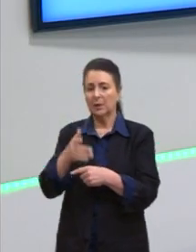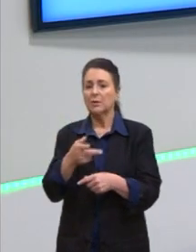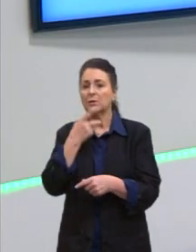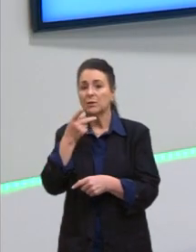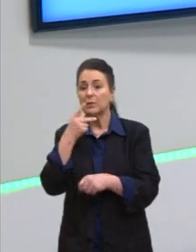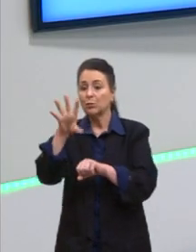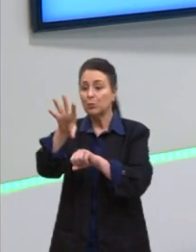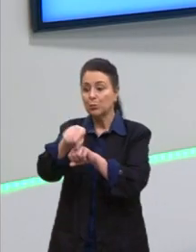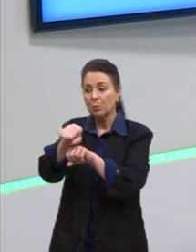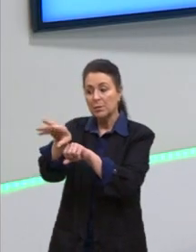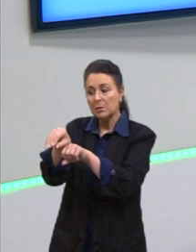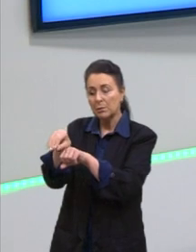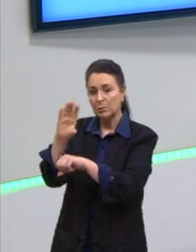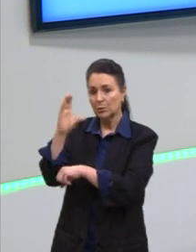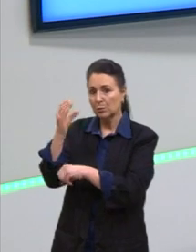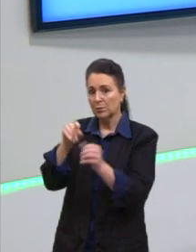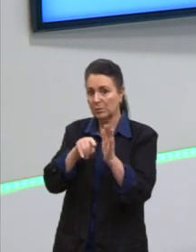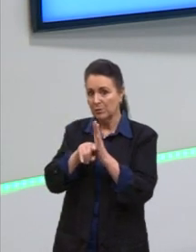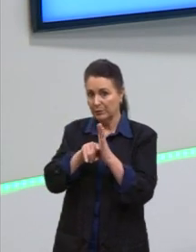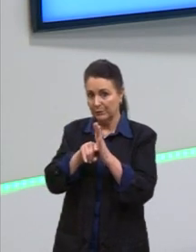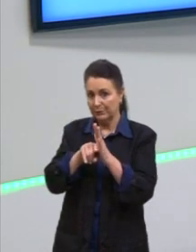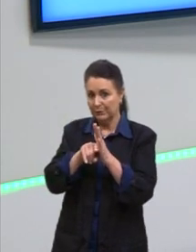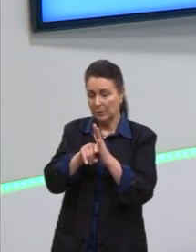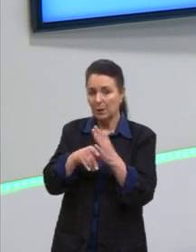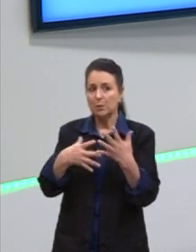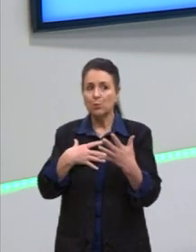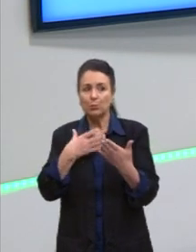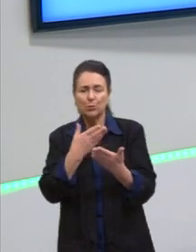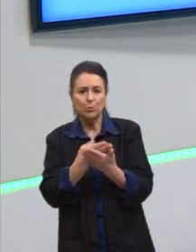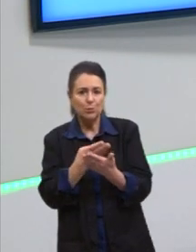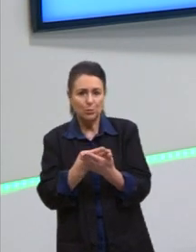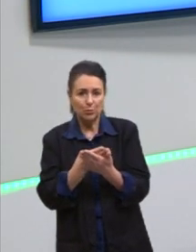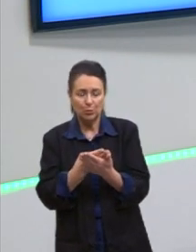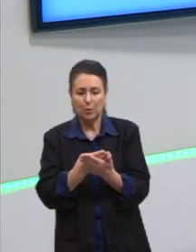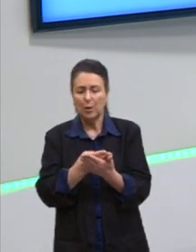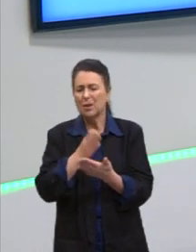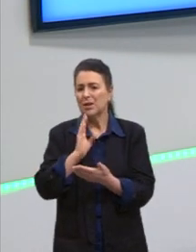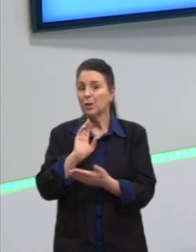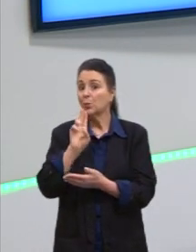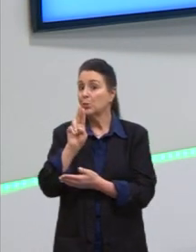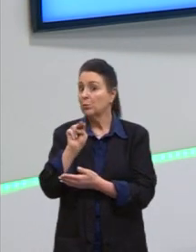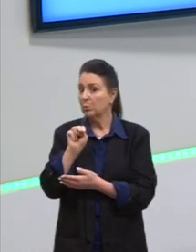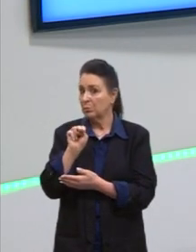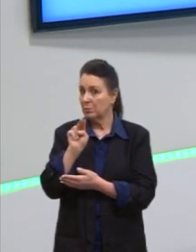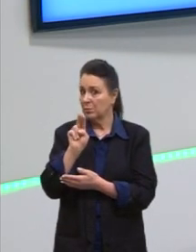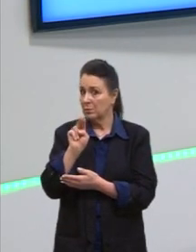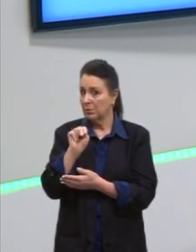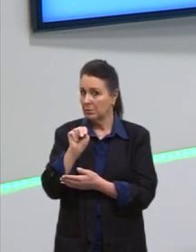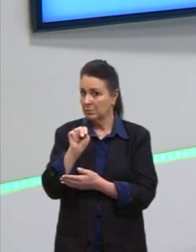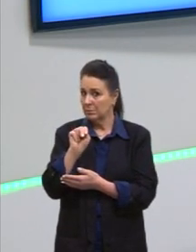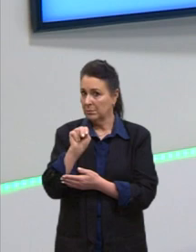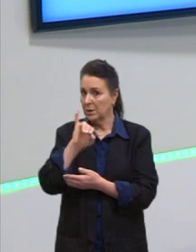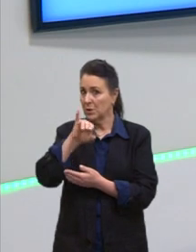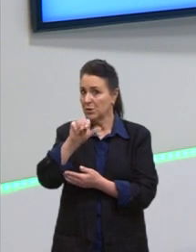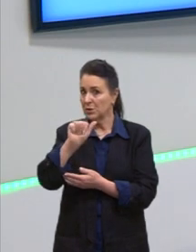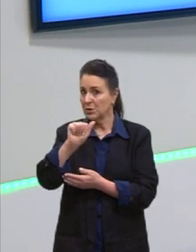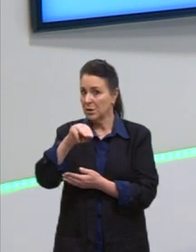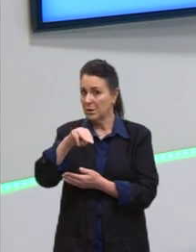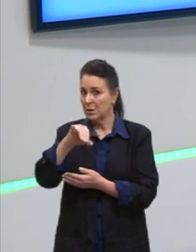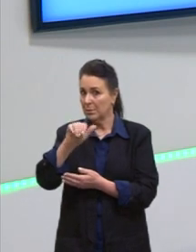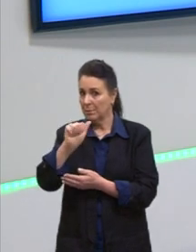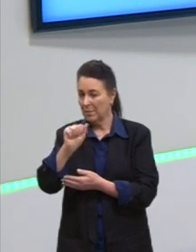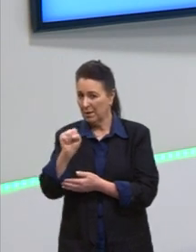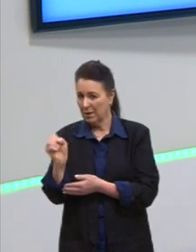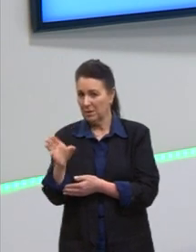científico, a gente está falando sobre estudos. e que jamais, ou nunca, ou sempre,